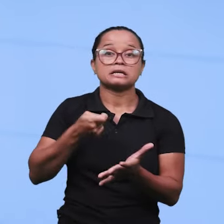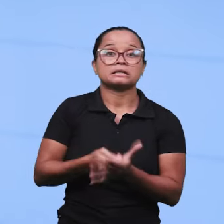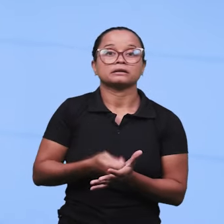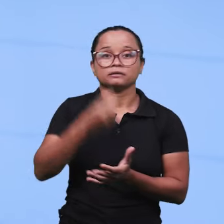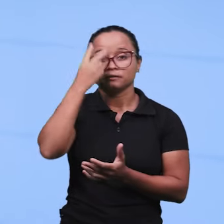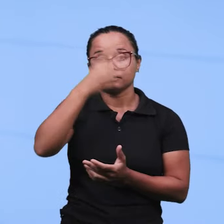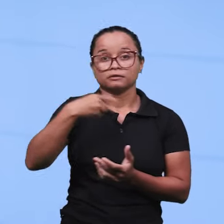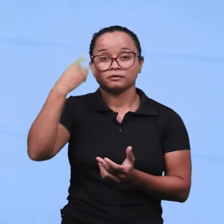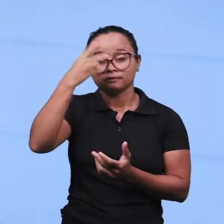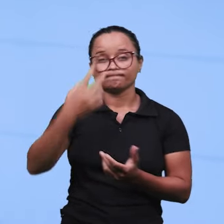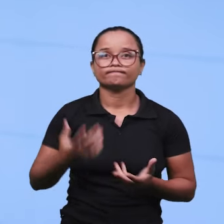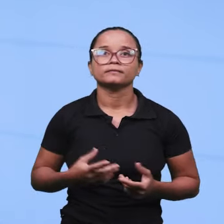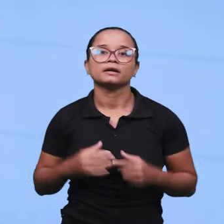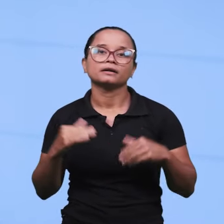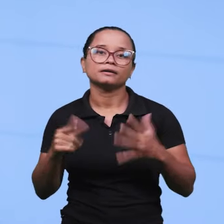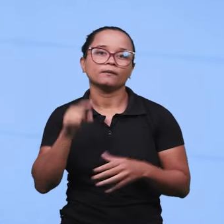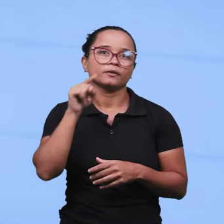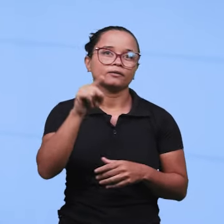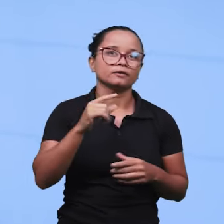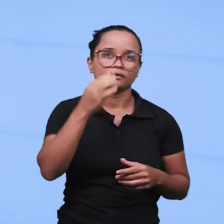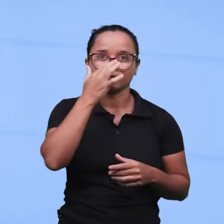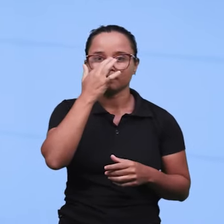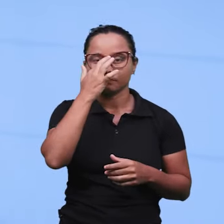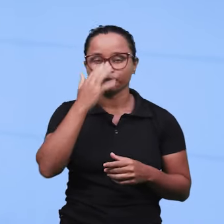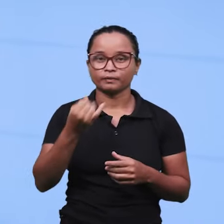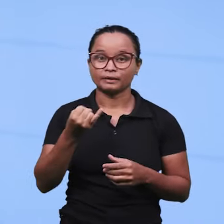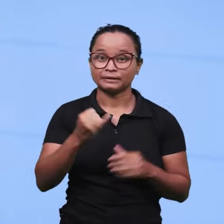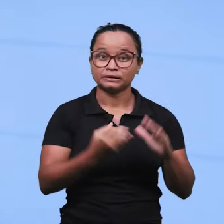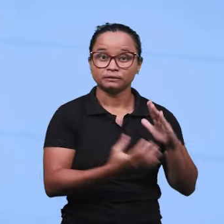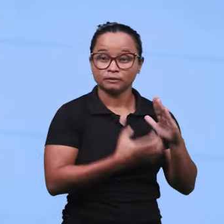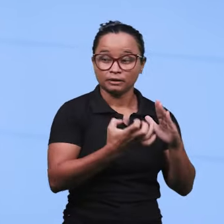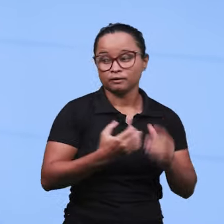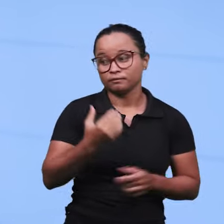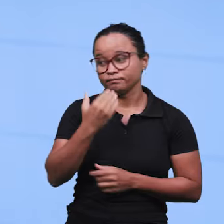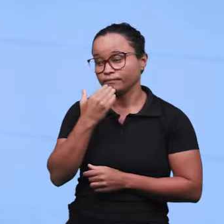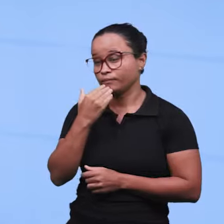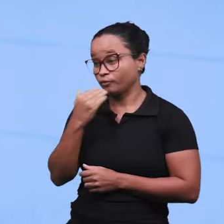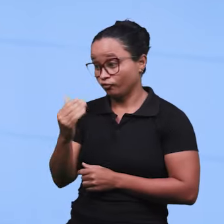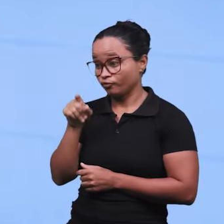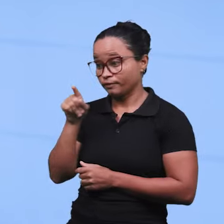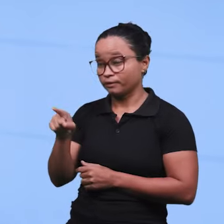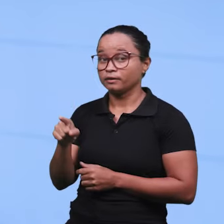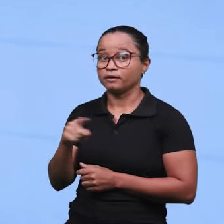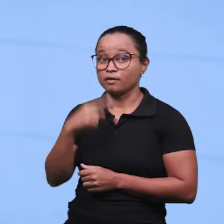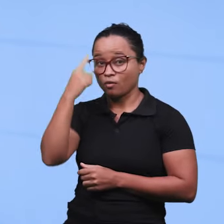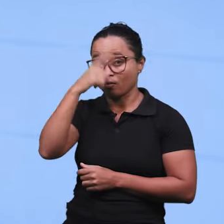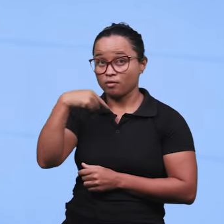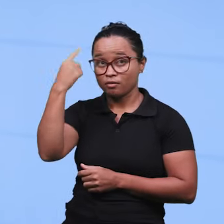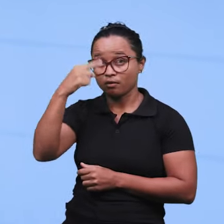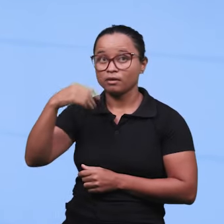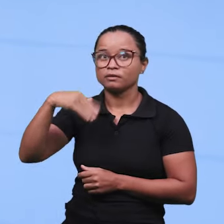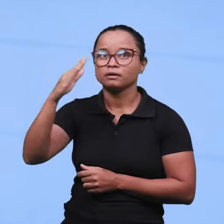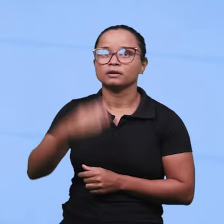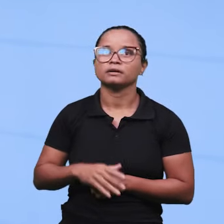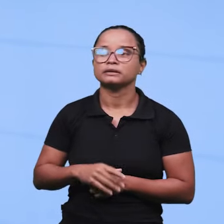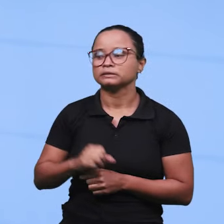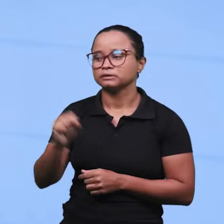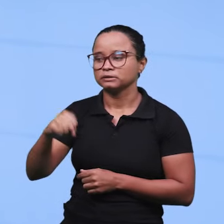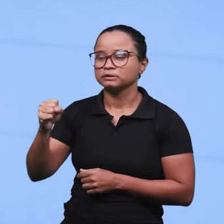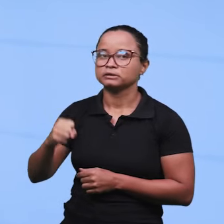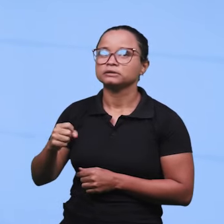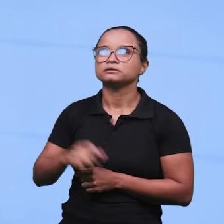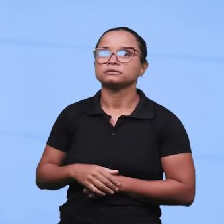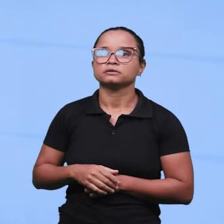horas extras. Então, para você empregado, se o empregador pediu para que você faça a hora extra, realmente é uma obrigação